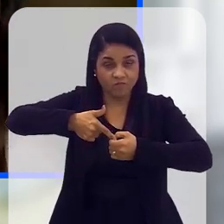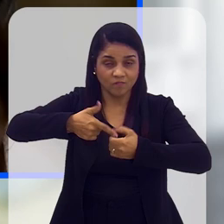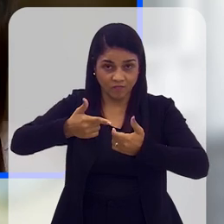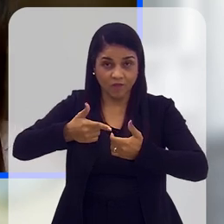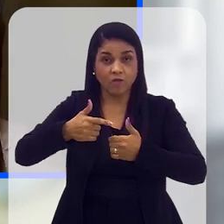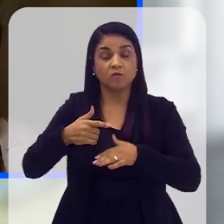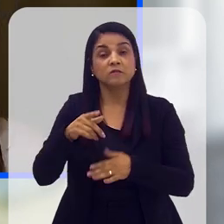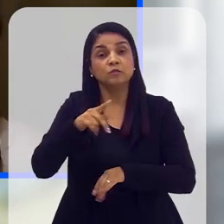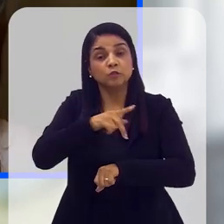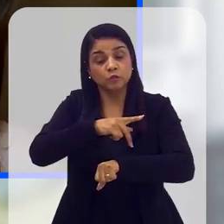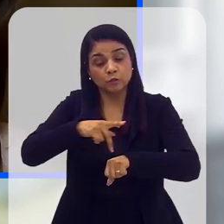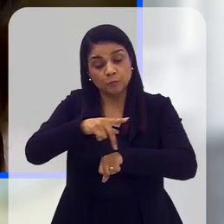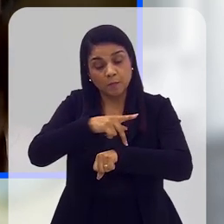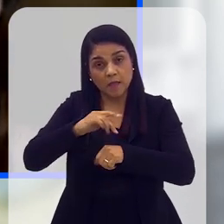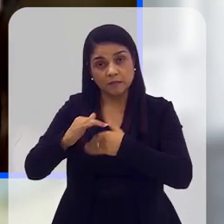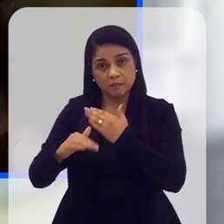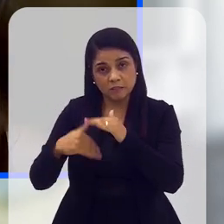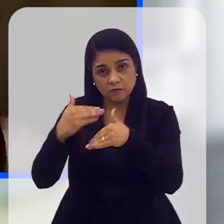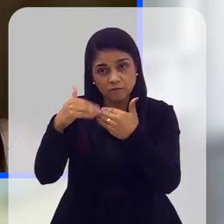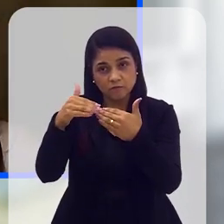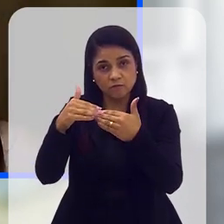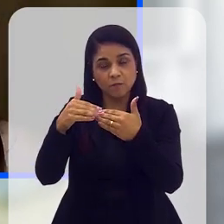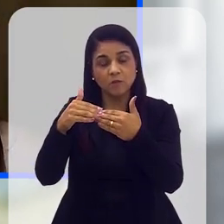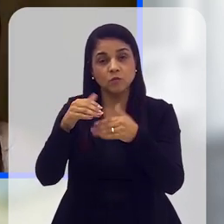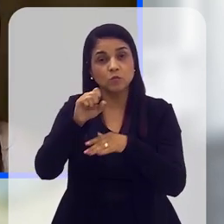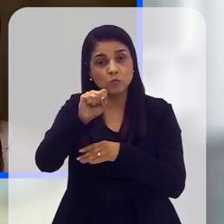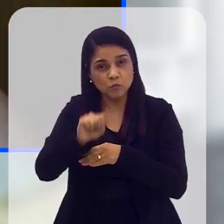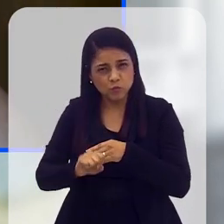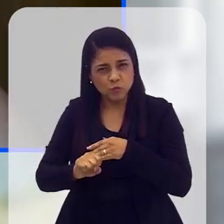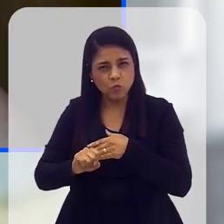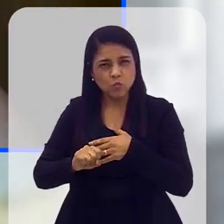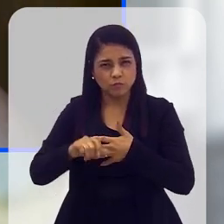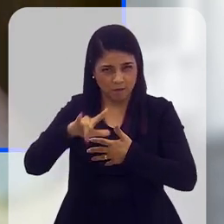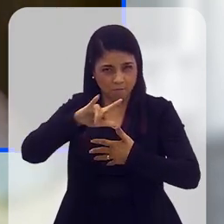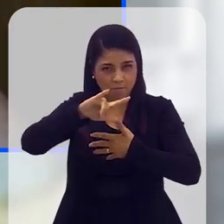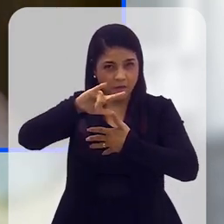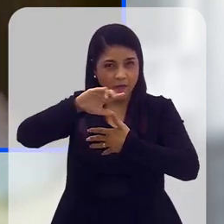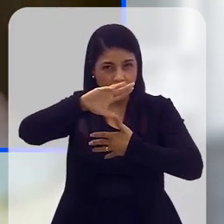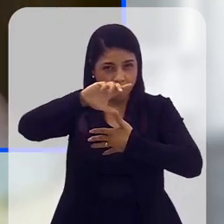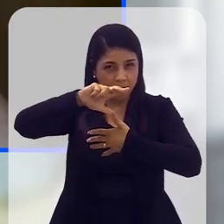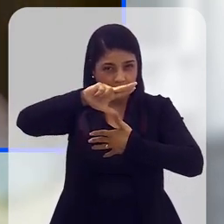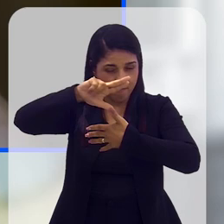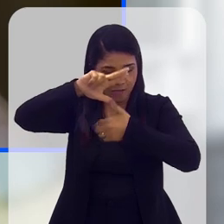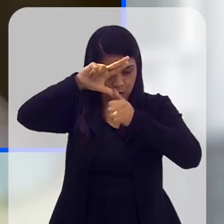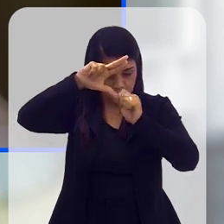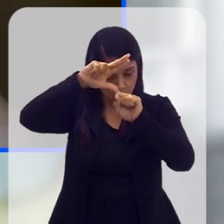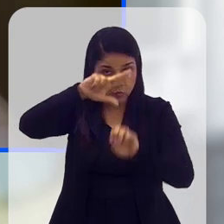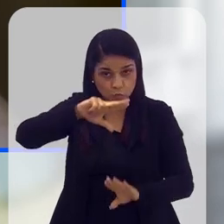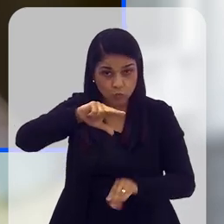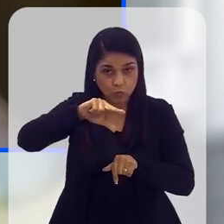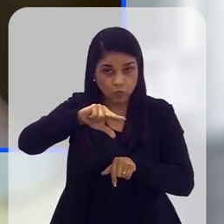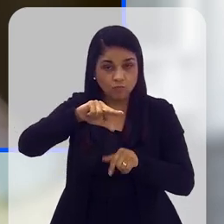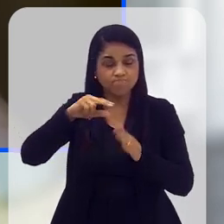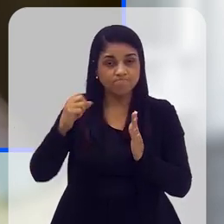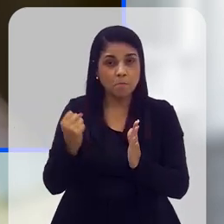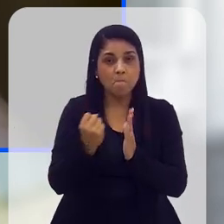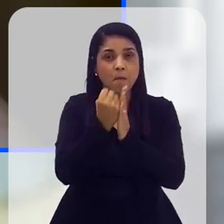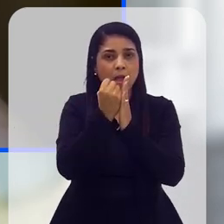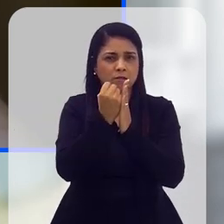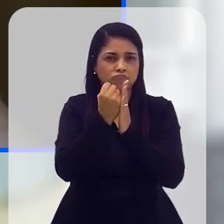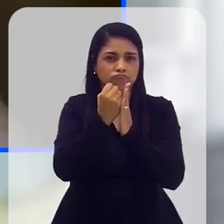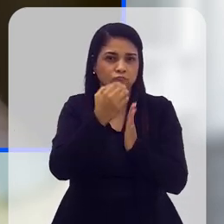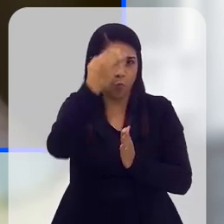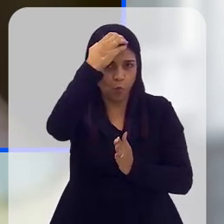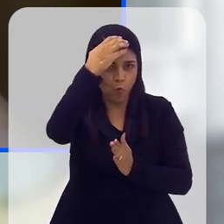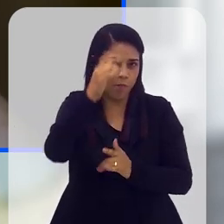desenvolvimento, né, que eram mais os países do Sul, deixaram de ser os principais culpados, vamos dizer assim, pelos impactos